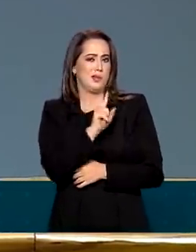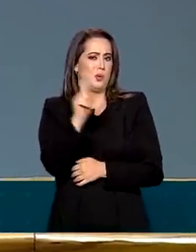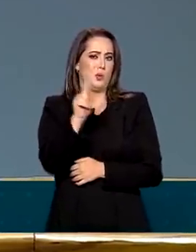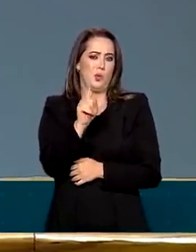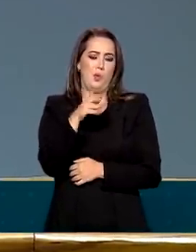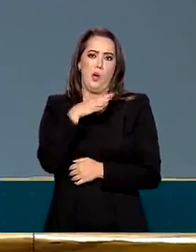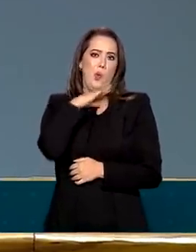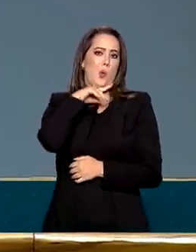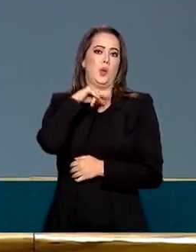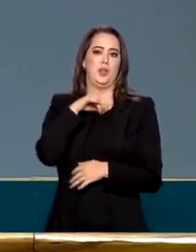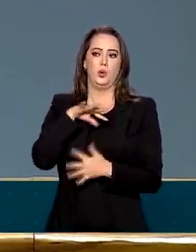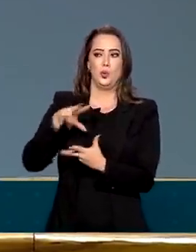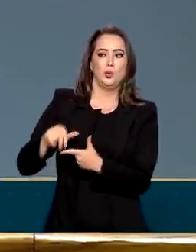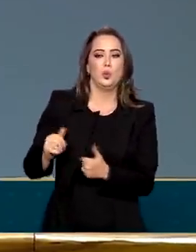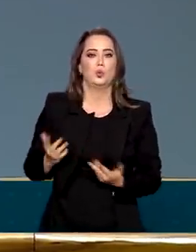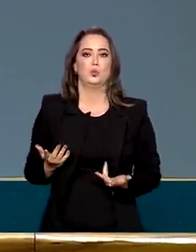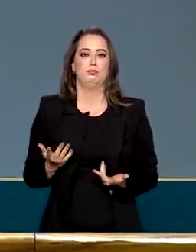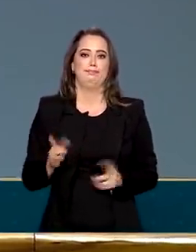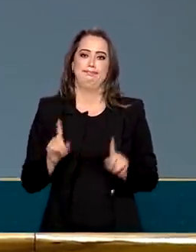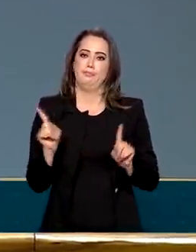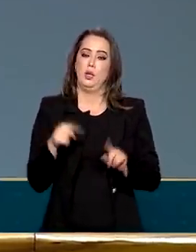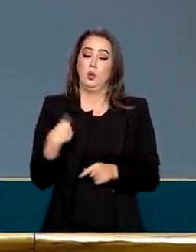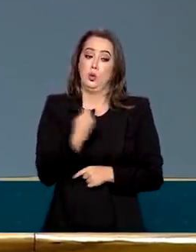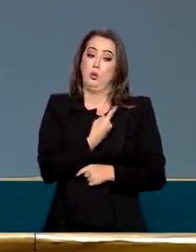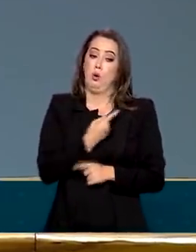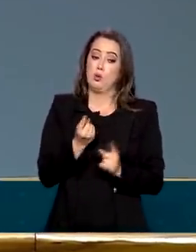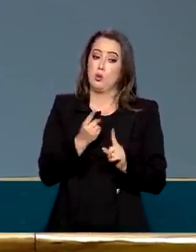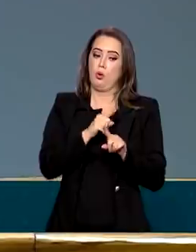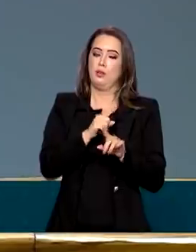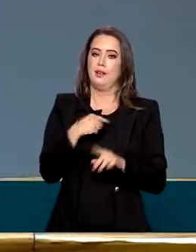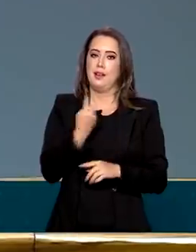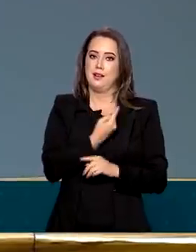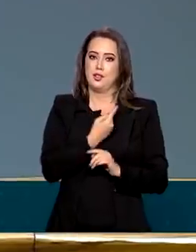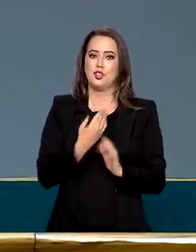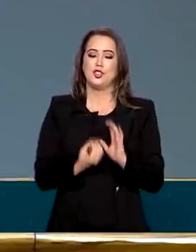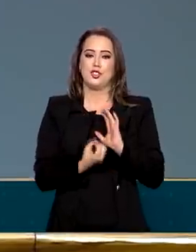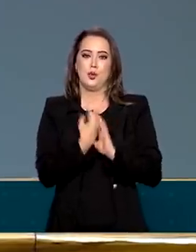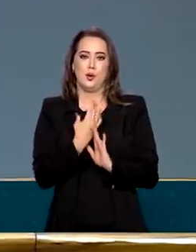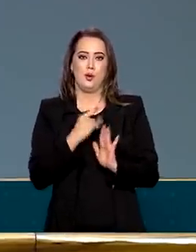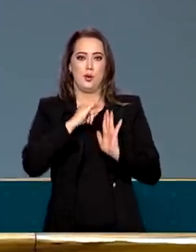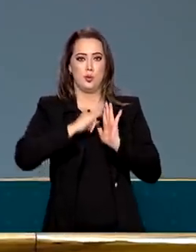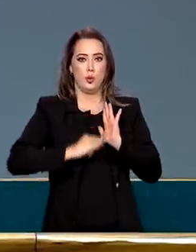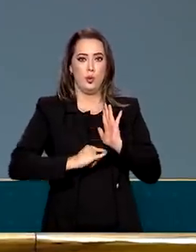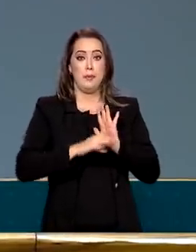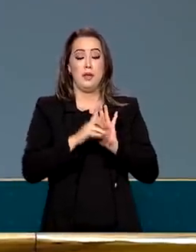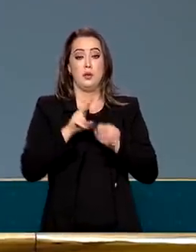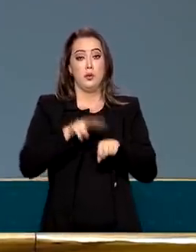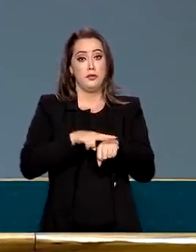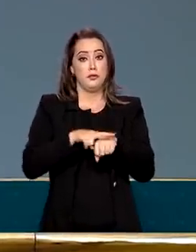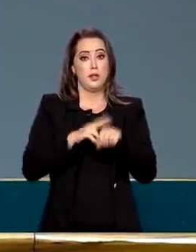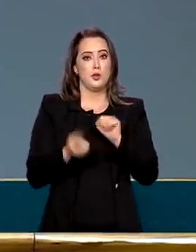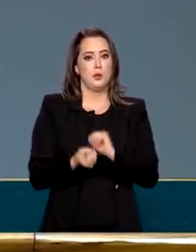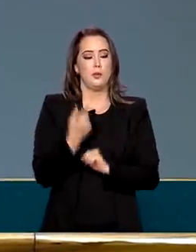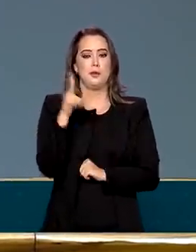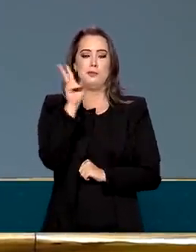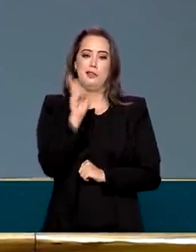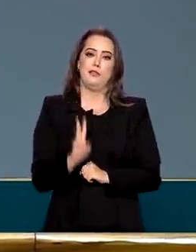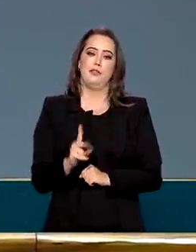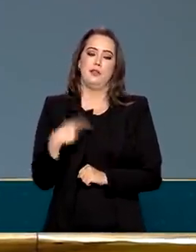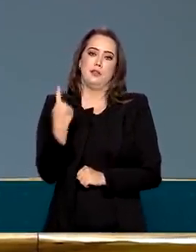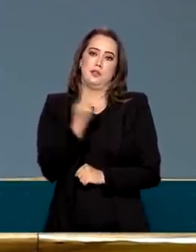poluição mundial. O Brasil é o contrário. Nós acabamos de lançar nossa cédula verde onde pela primeira vez nós vamos